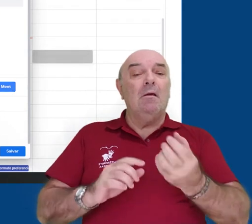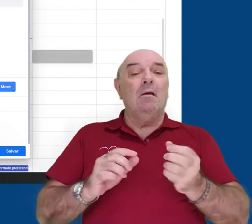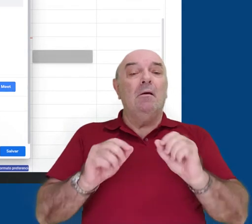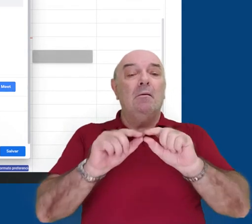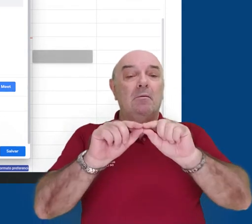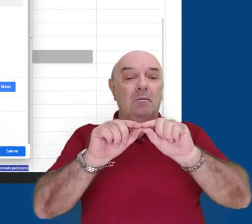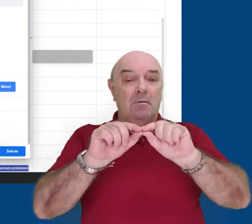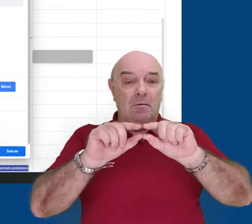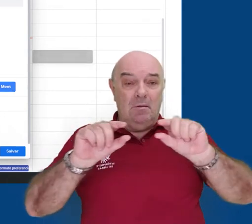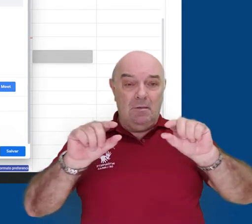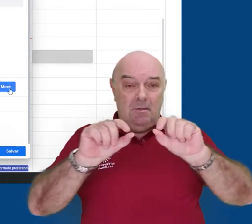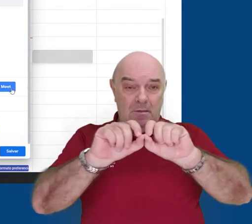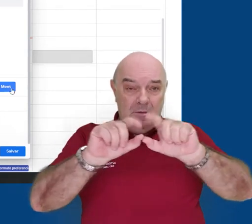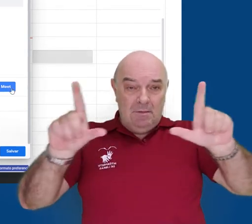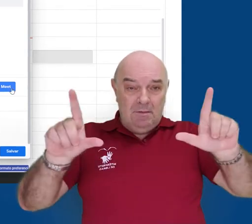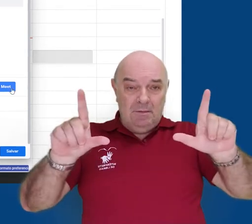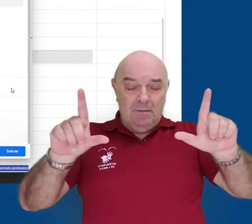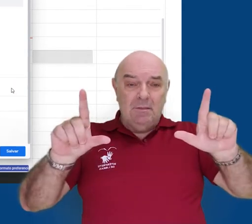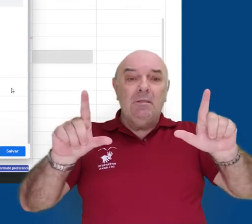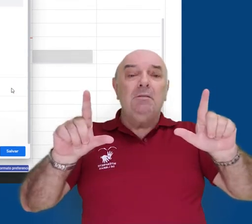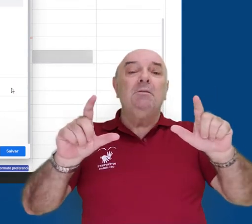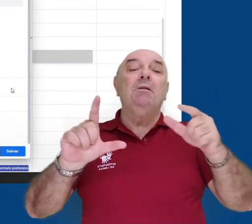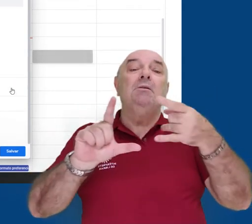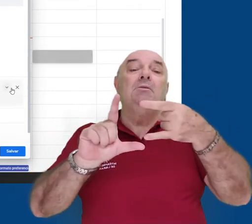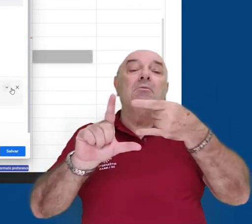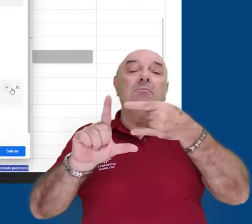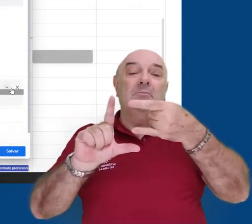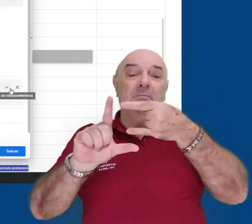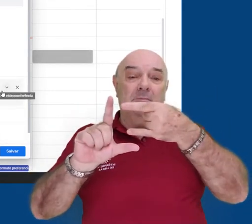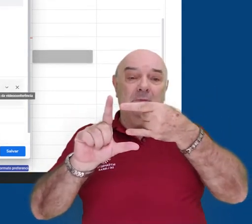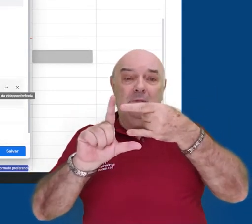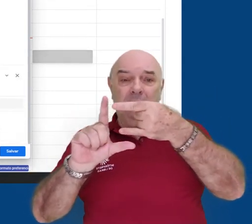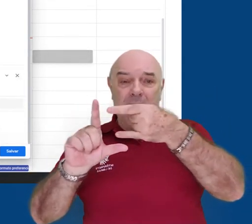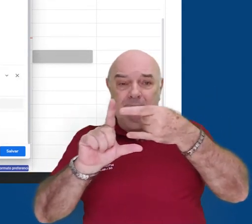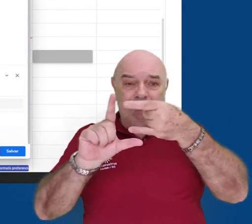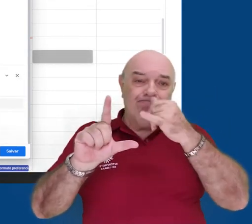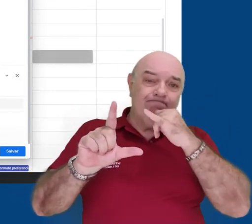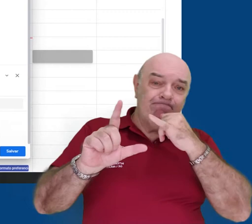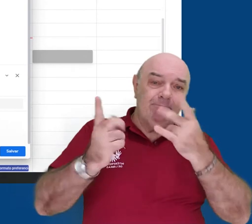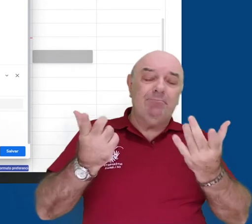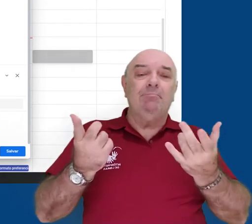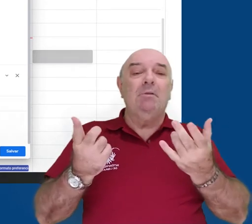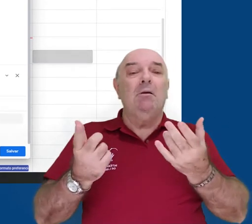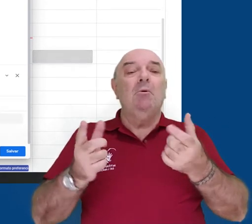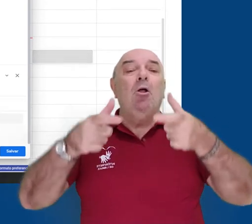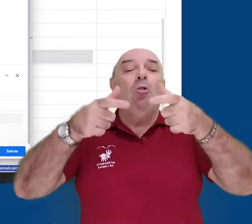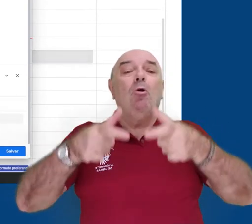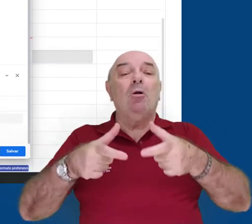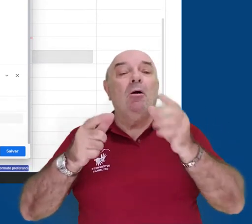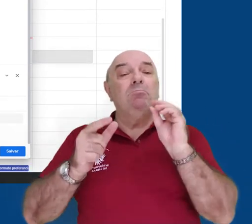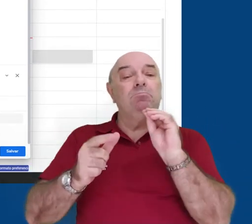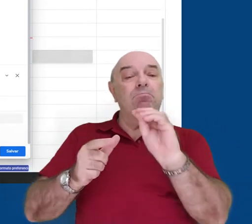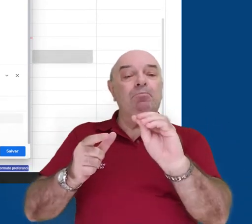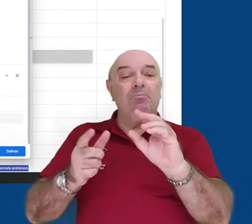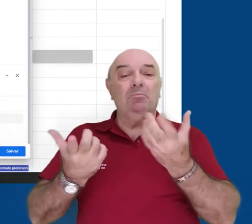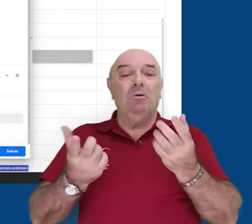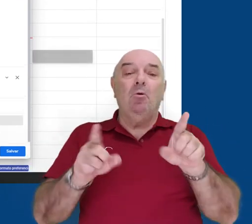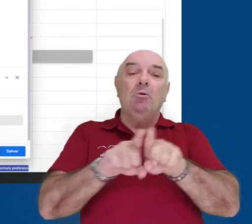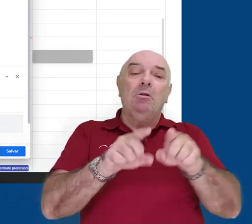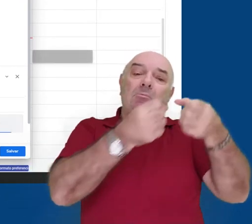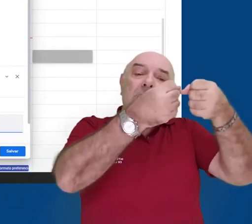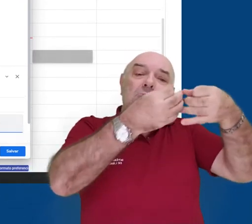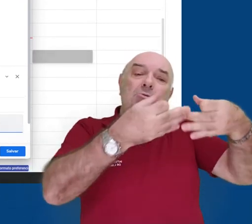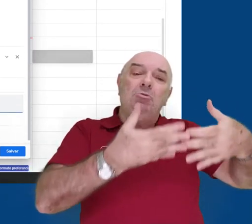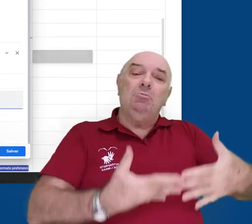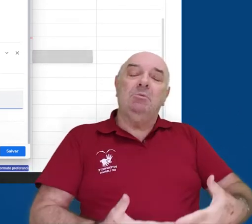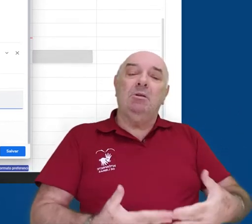podemos criar o link de uma videoconferência do Google Meet clicando no botão. Podemos adicionar um local e também uma